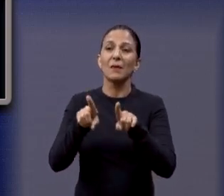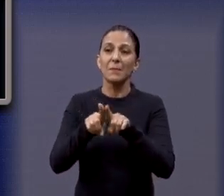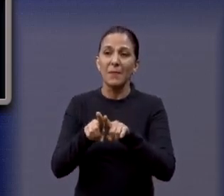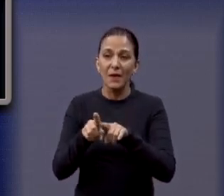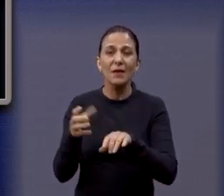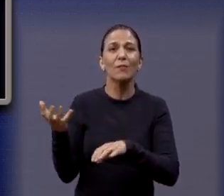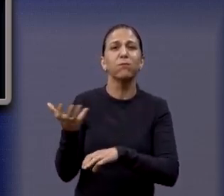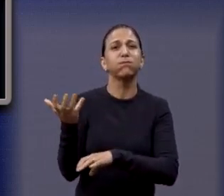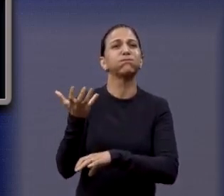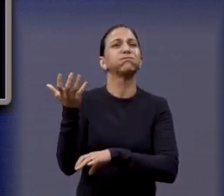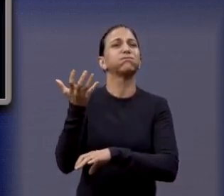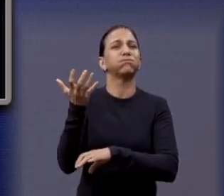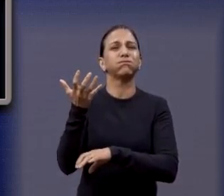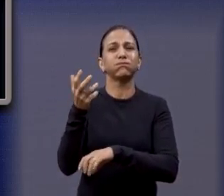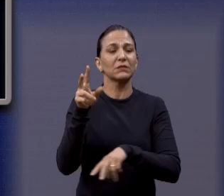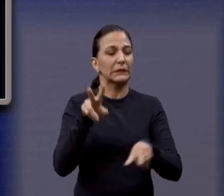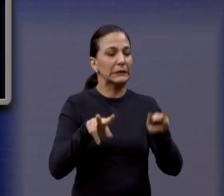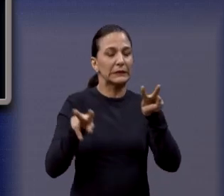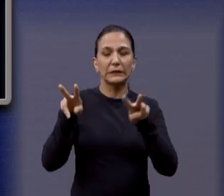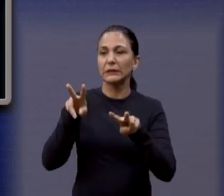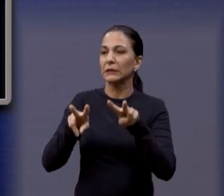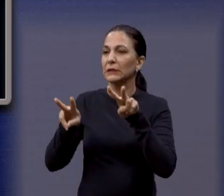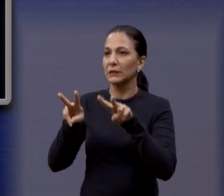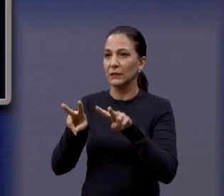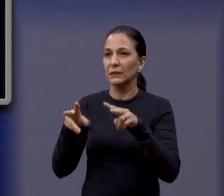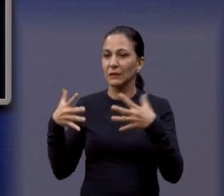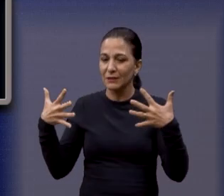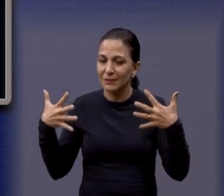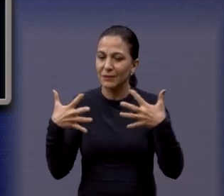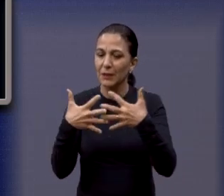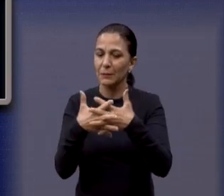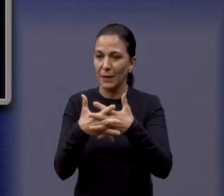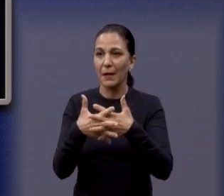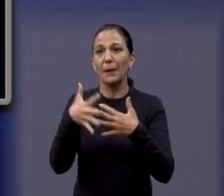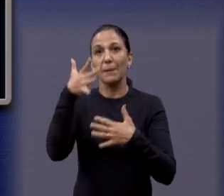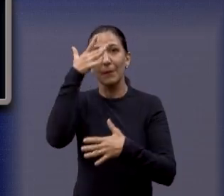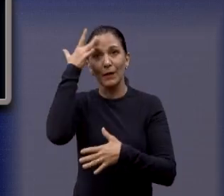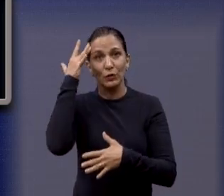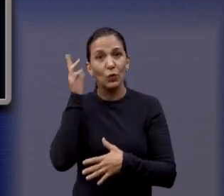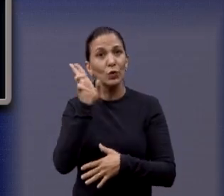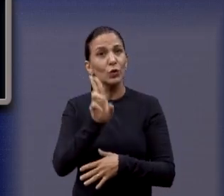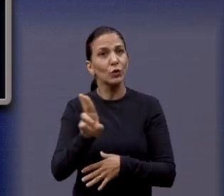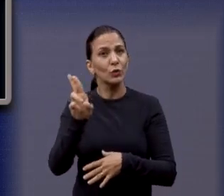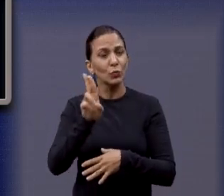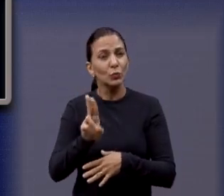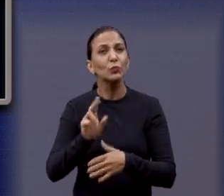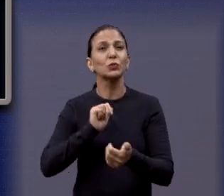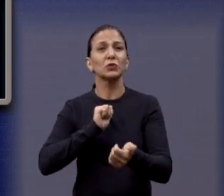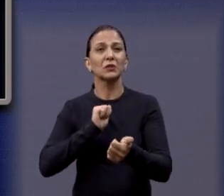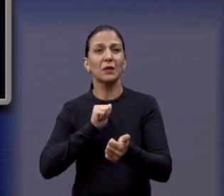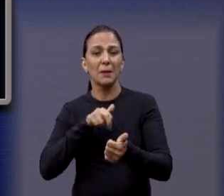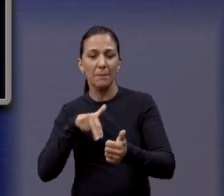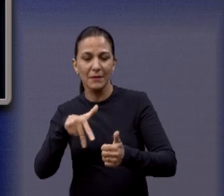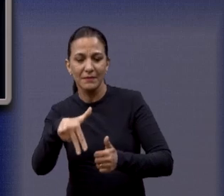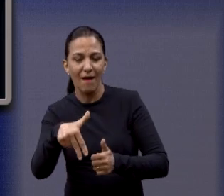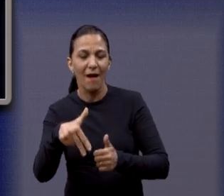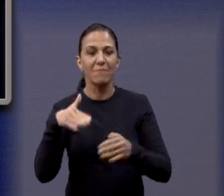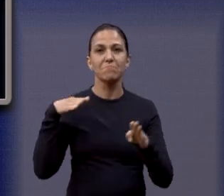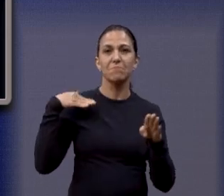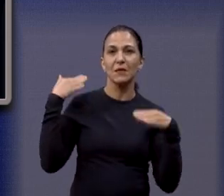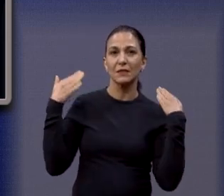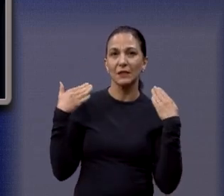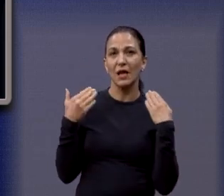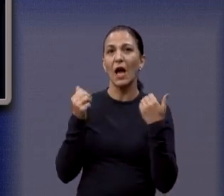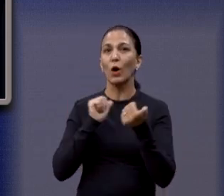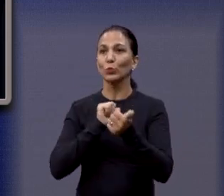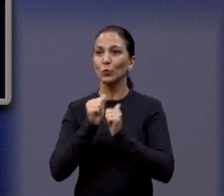diferente. Tem mato para todo lado, o que atrapalha a vida do cidadão araraquarense que vem praticar esporte ou simplesmente passear aqui no